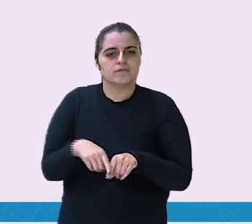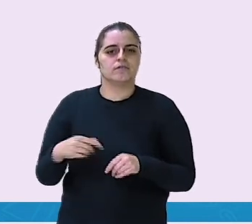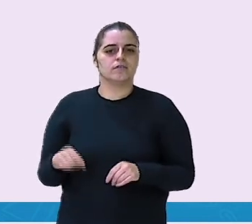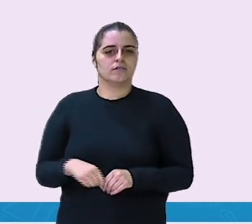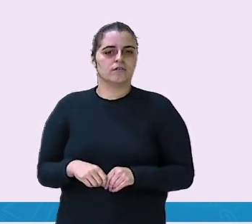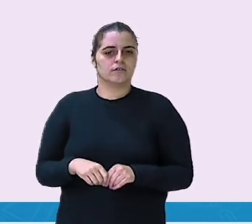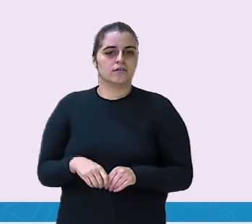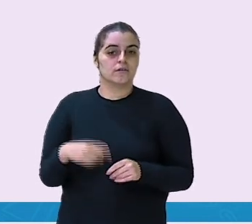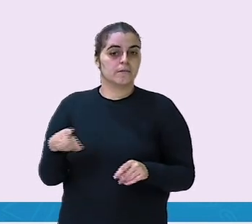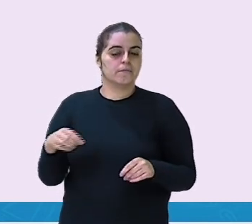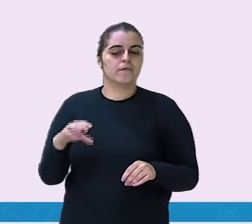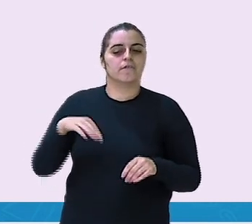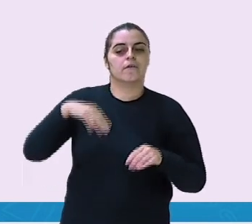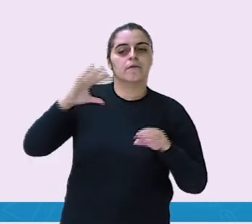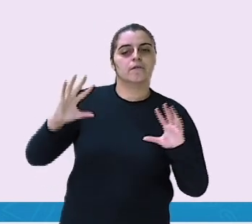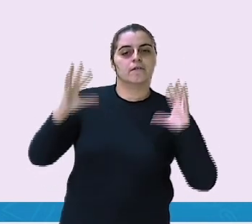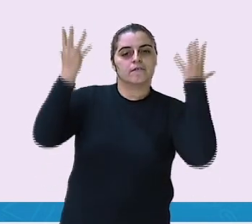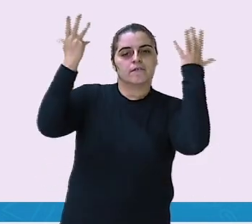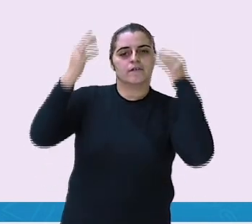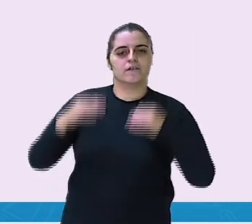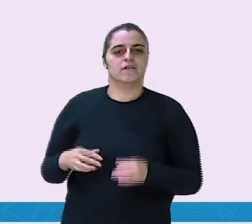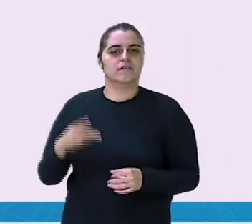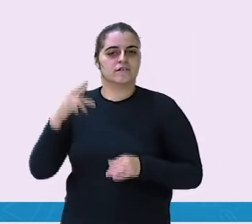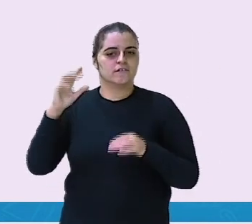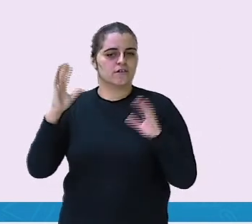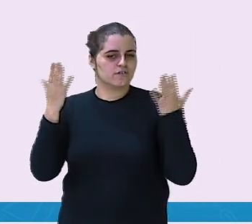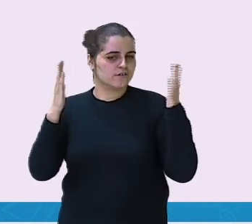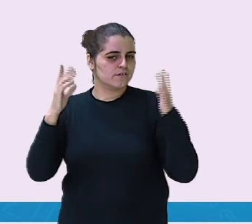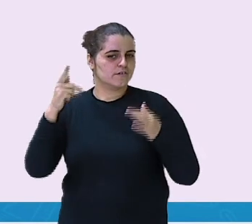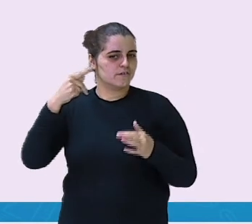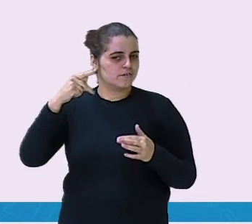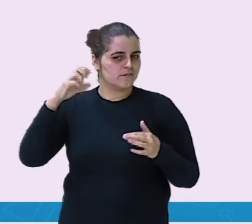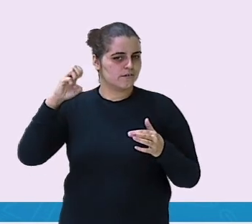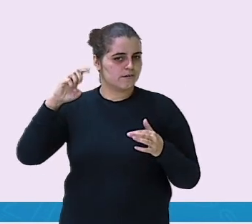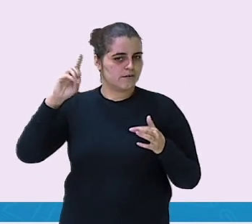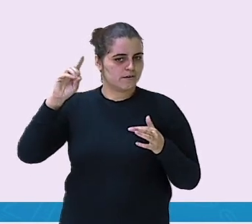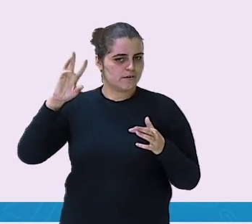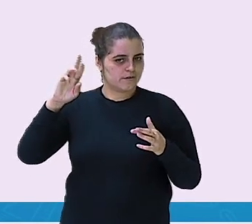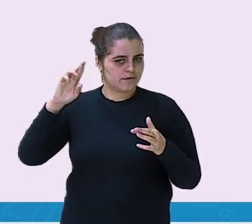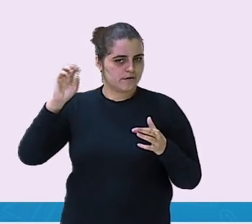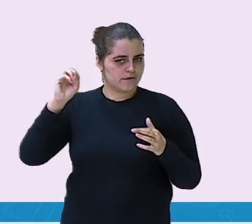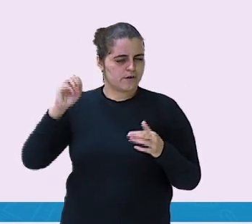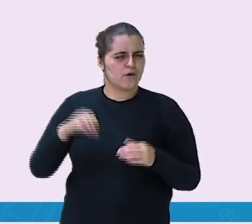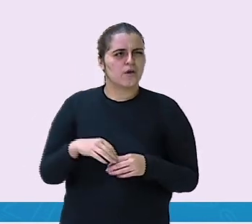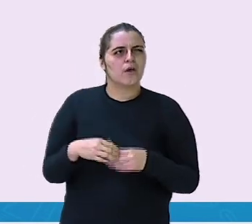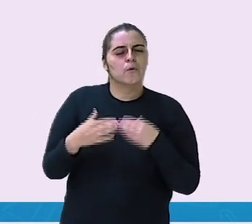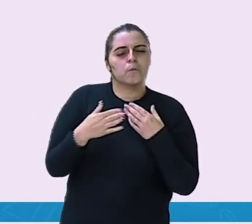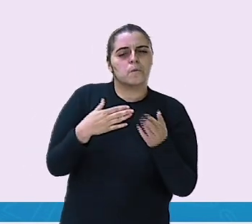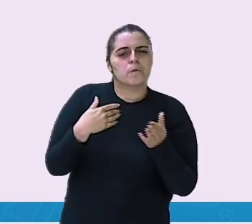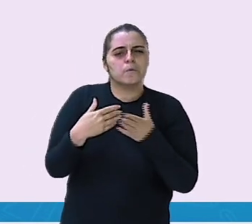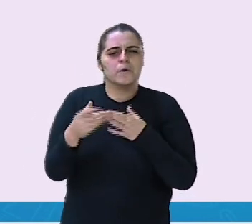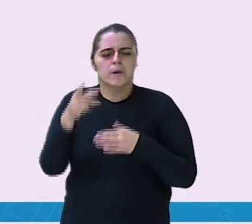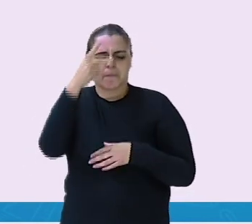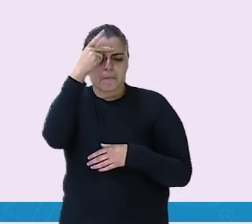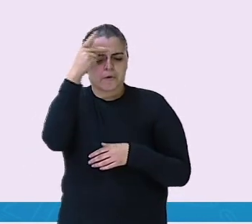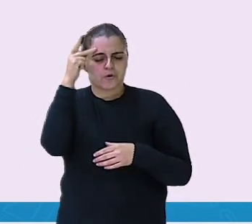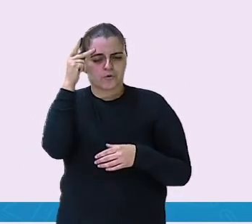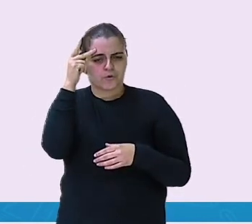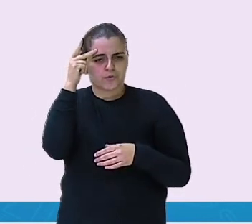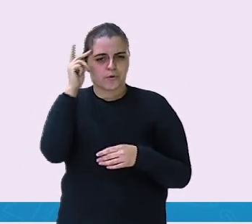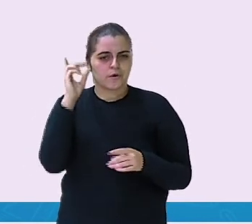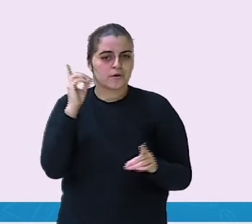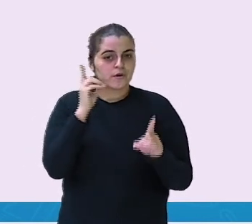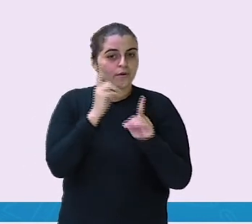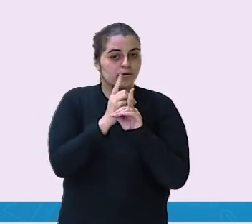Agora, ficou organizado. Qualquer pessoa que pegar o diário, mesmo que o diário é particular, é nosso.